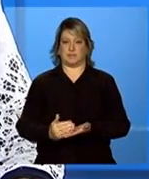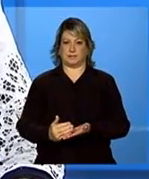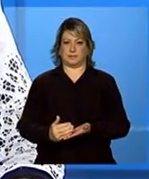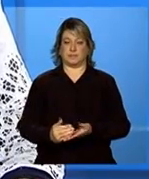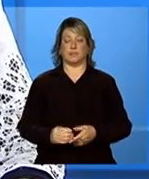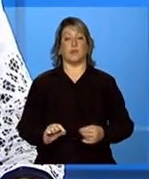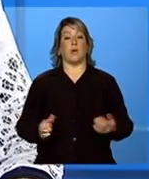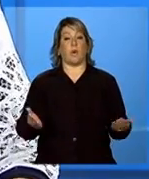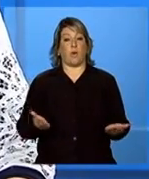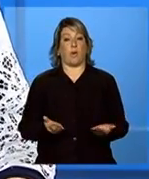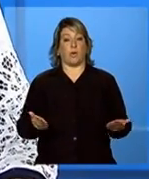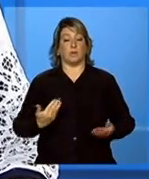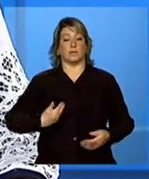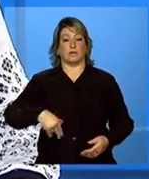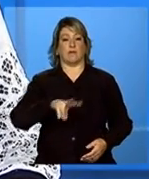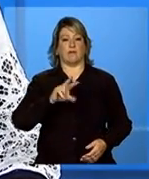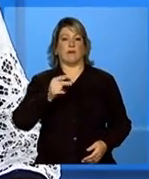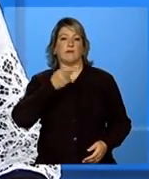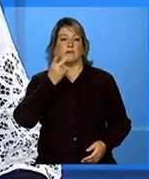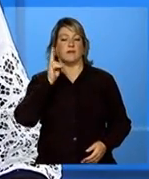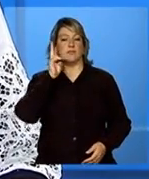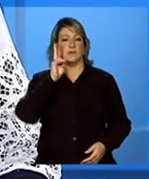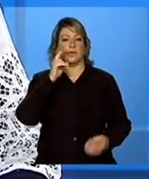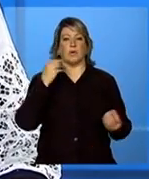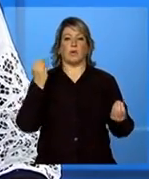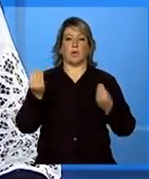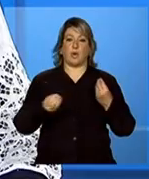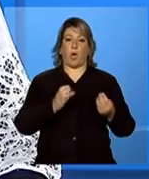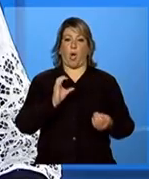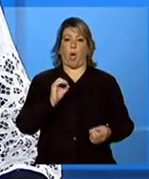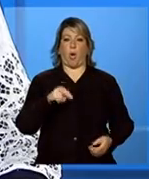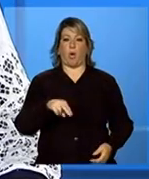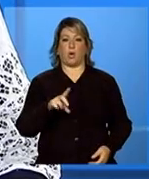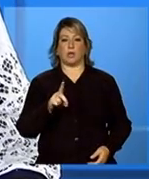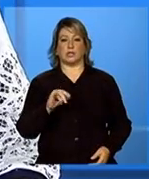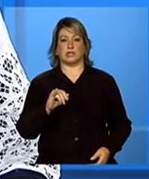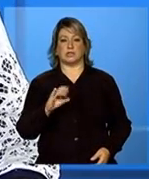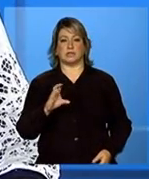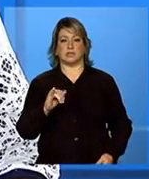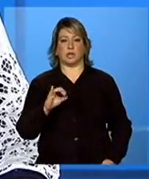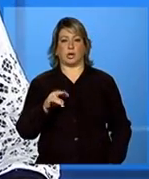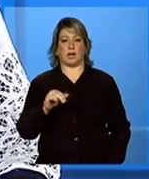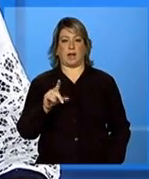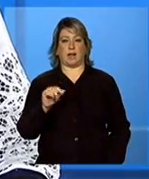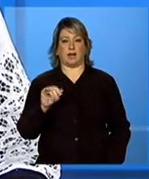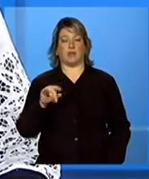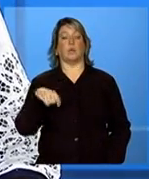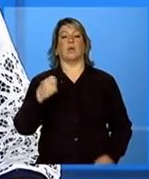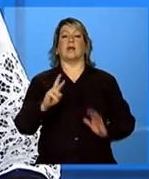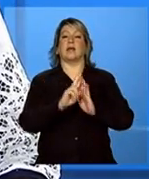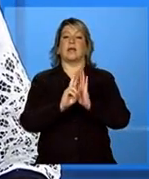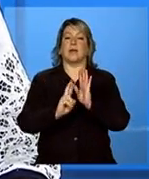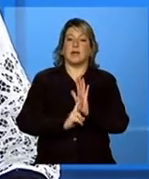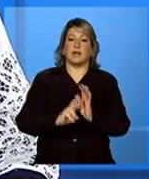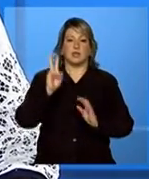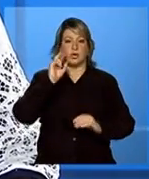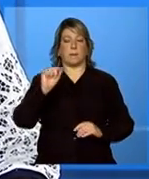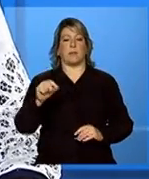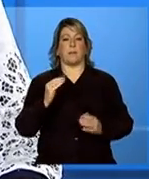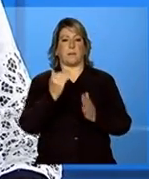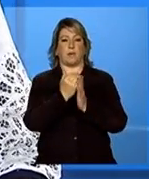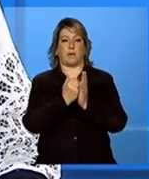Hoje nós vamos falar sobre condicionalidades do programa Bolsa Família, ou seja, vamos